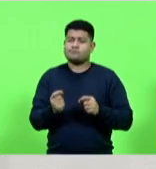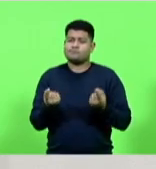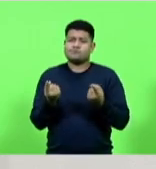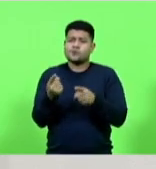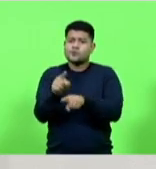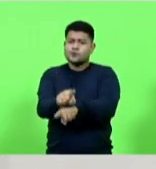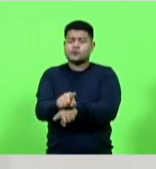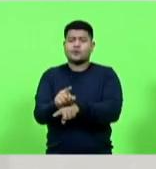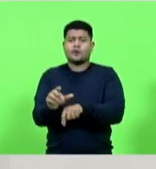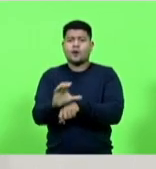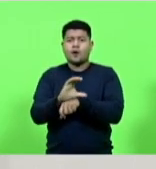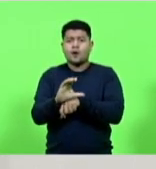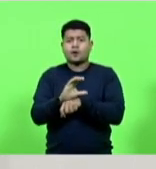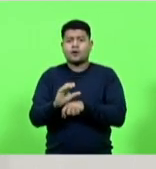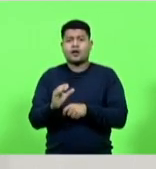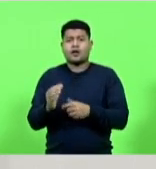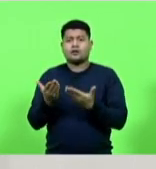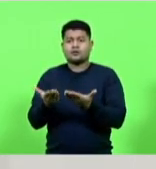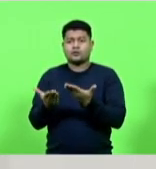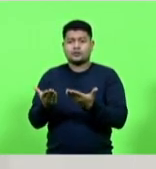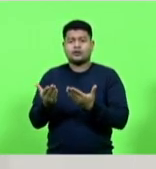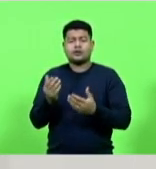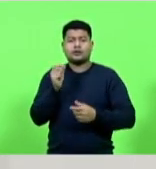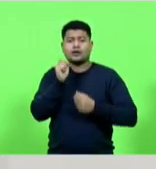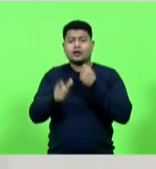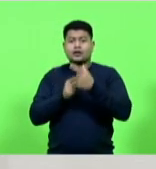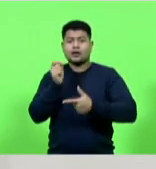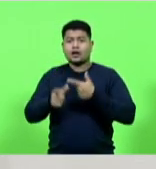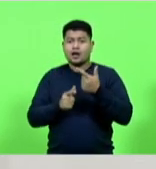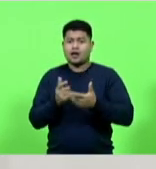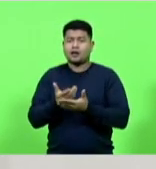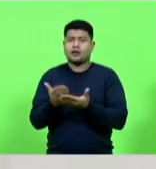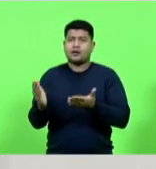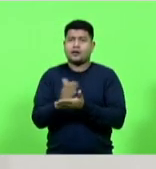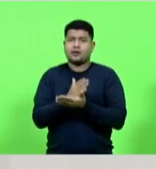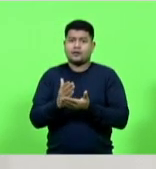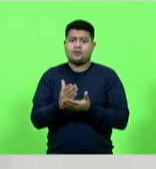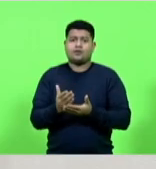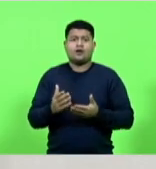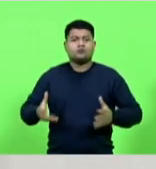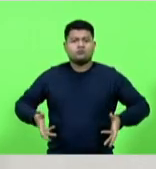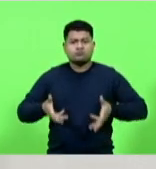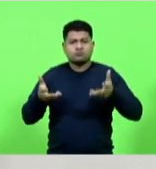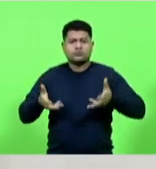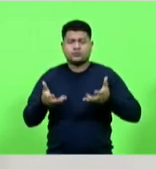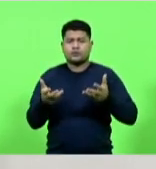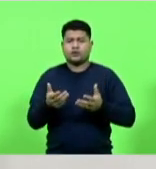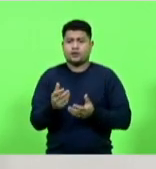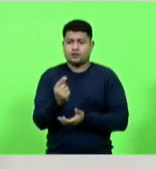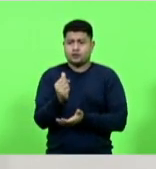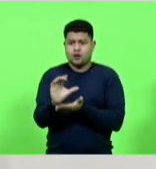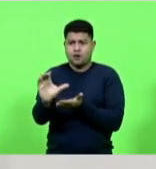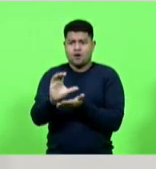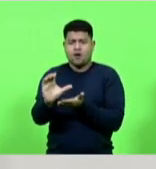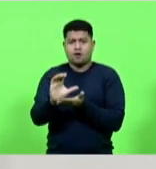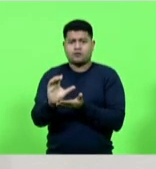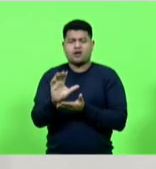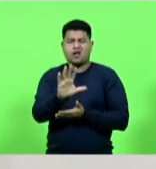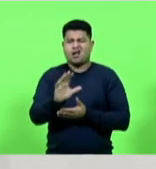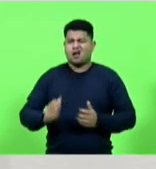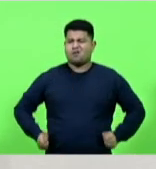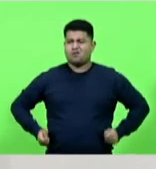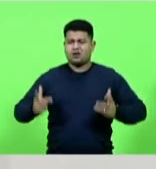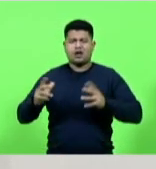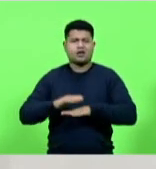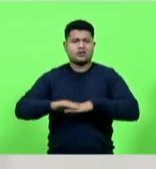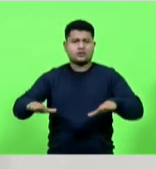publicidade para criticar os investimentos em comunicação como se não fosse uma obrigação mas sim um gasto desnecessário